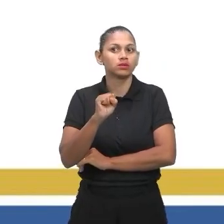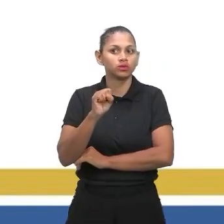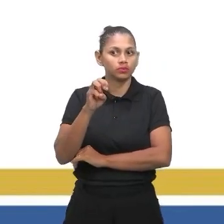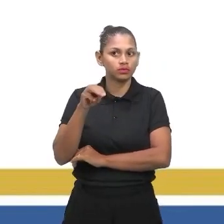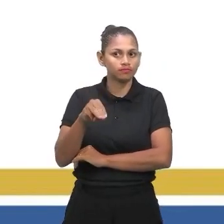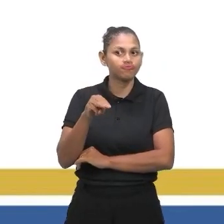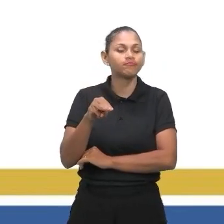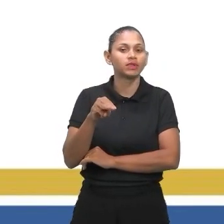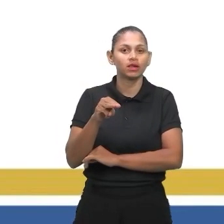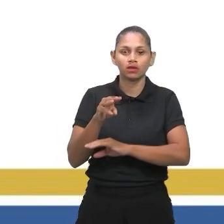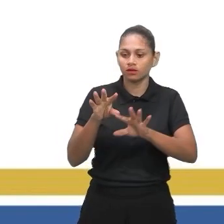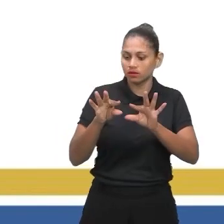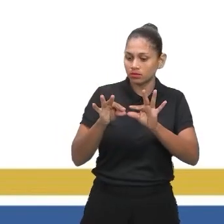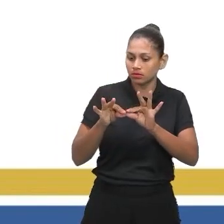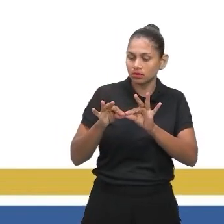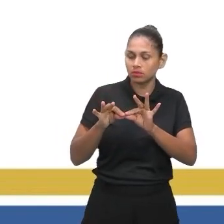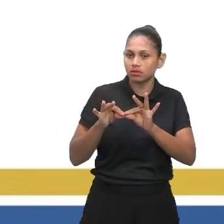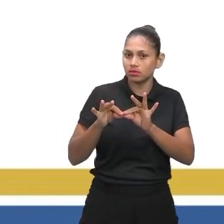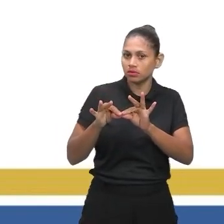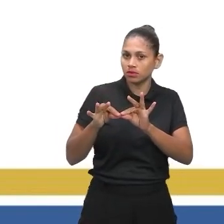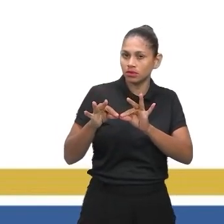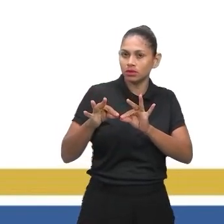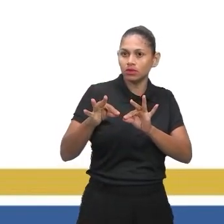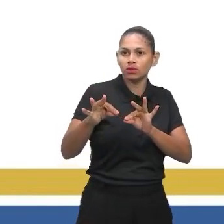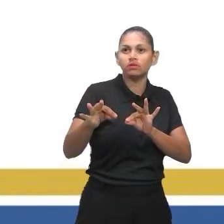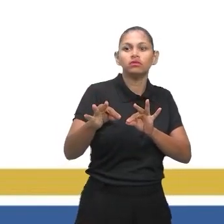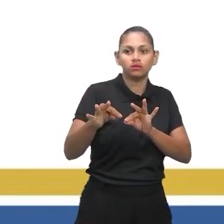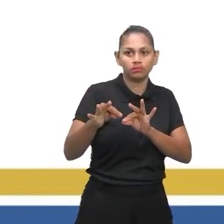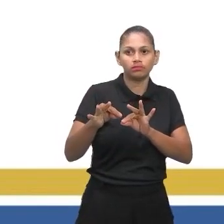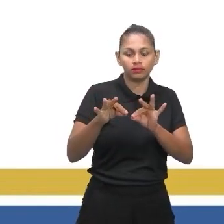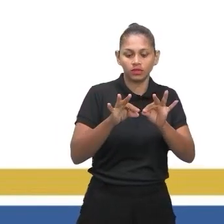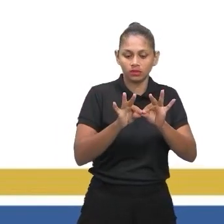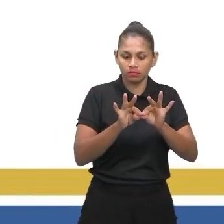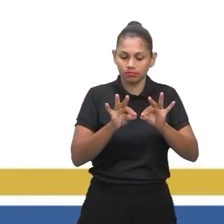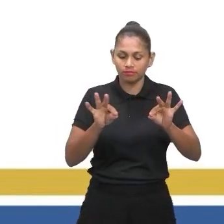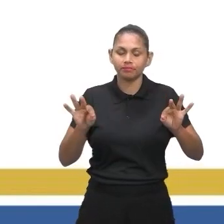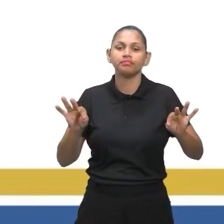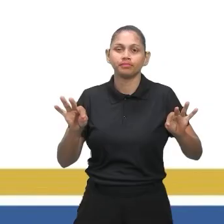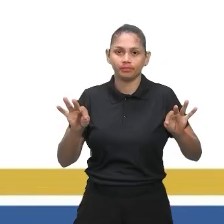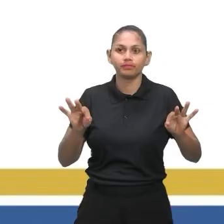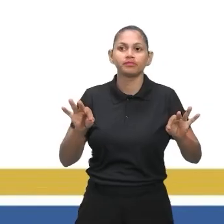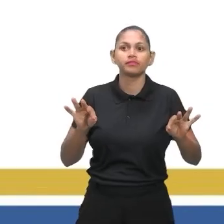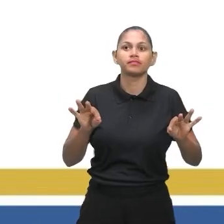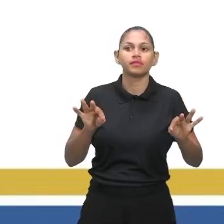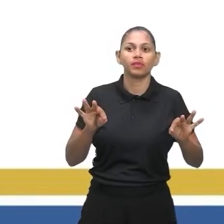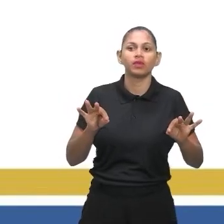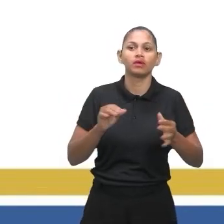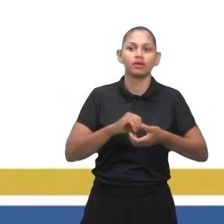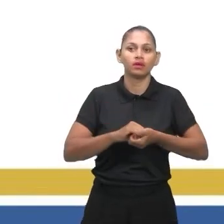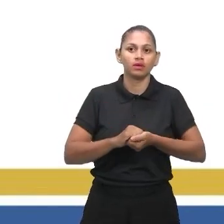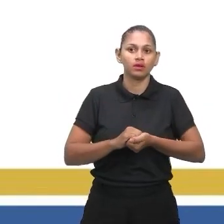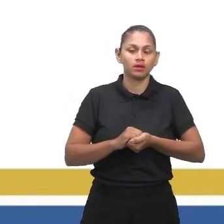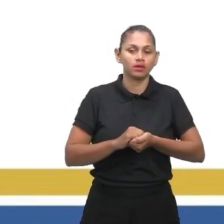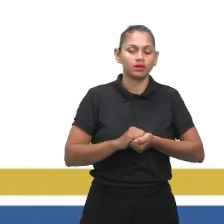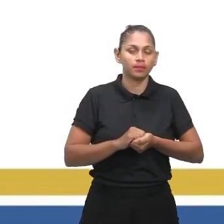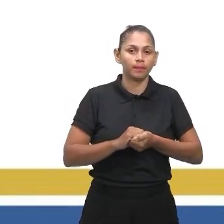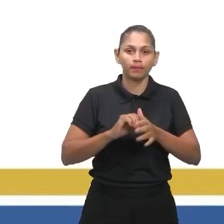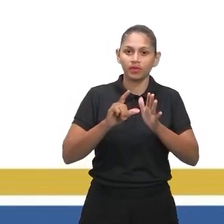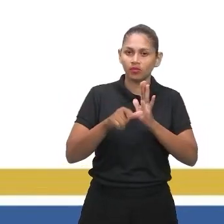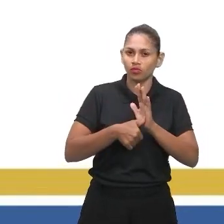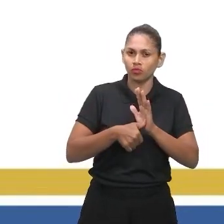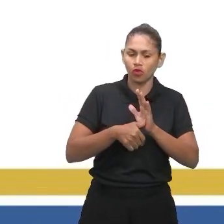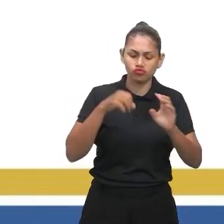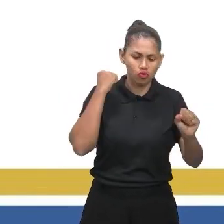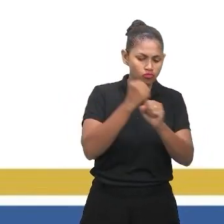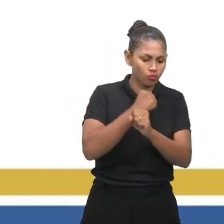trabalhou para o parque produziu a réplica do castelo em escala. Nessa obra, as medidas do comprimento e da largura da ponte